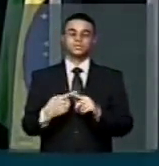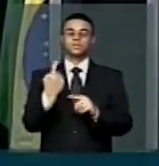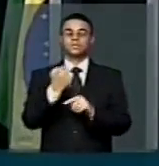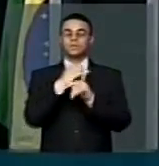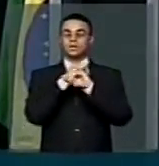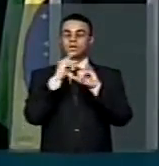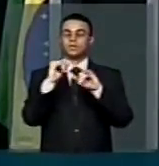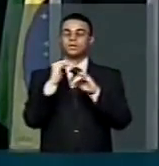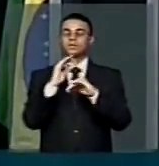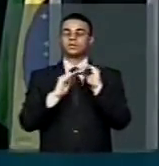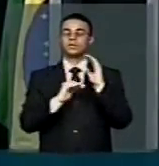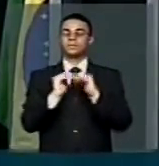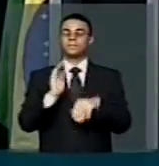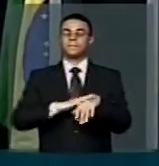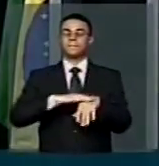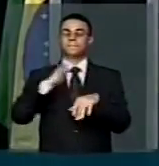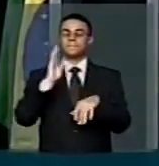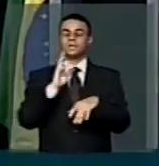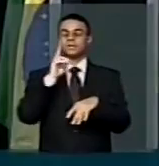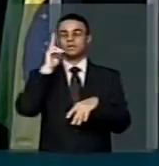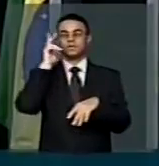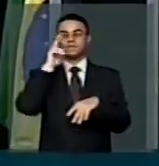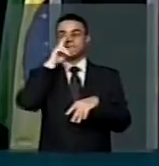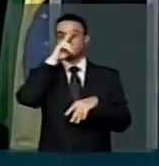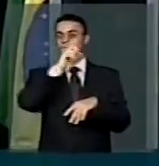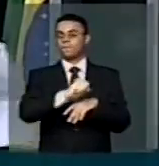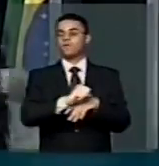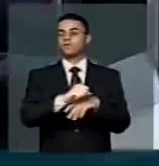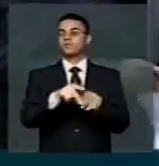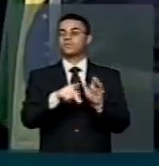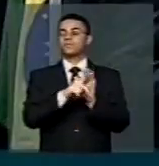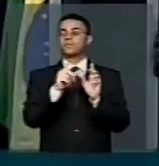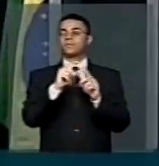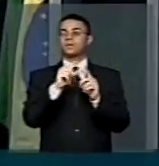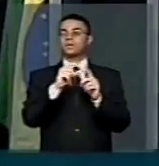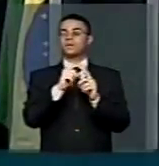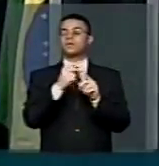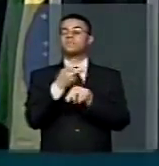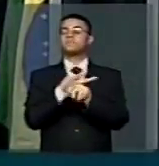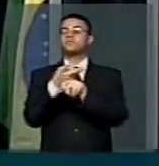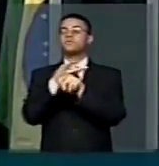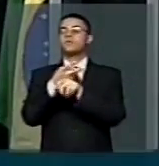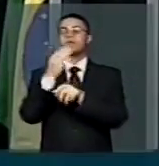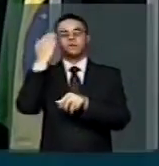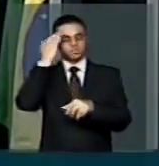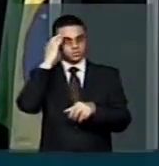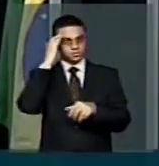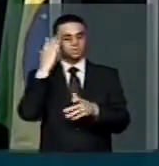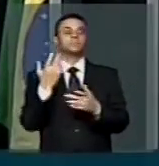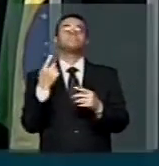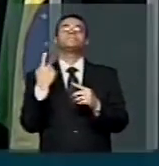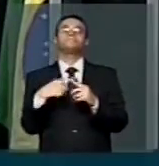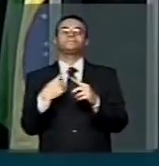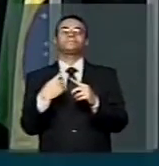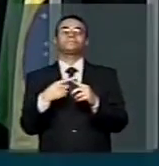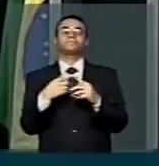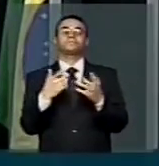o mais construtivo da palavra, da busca do entendimento. Acabamos de